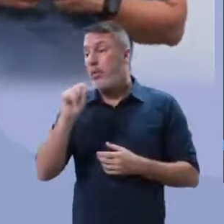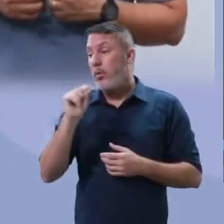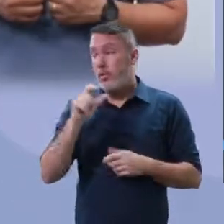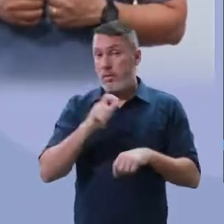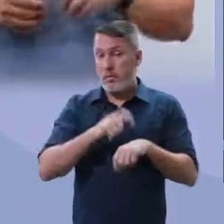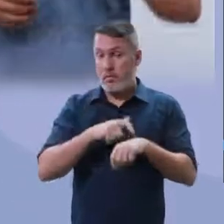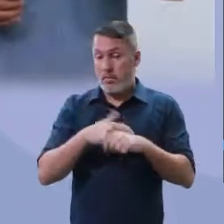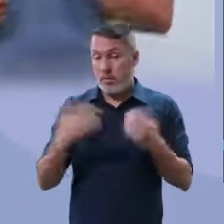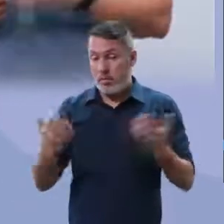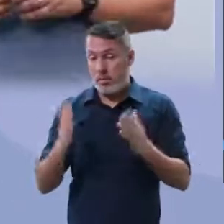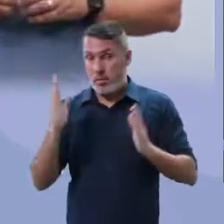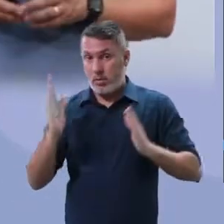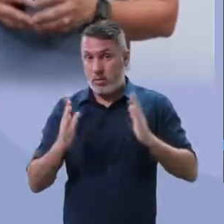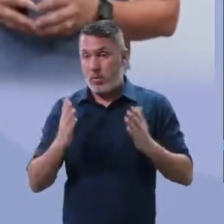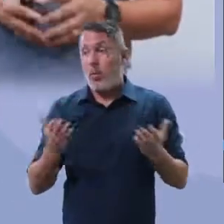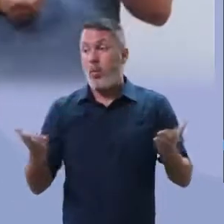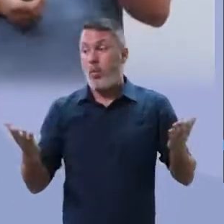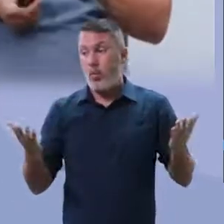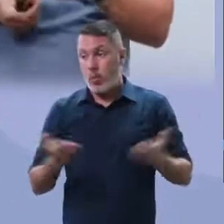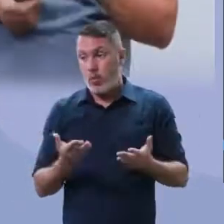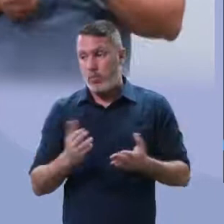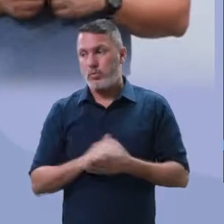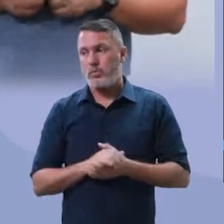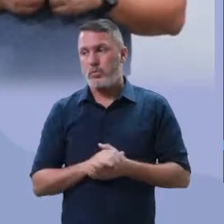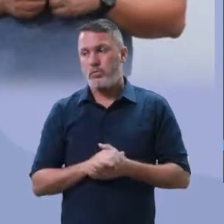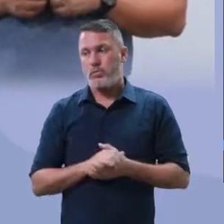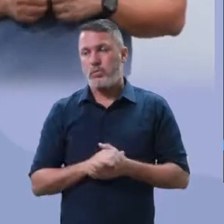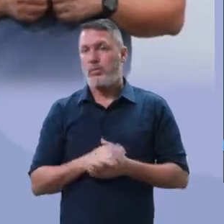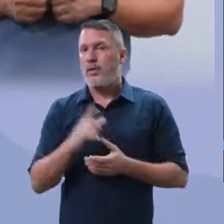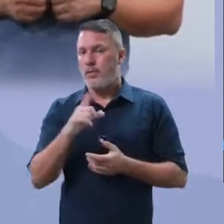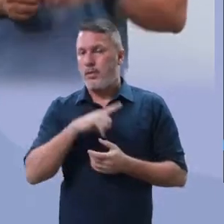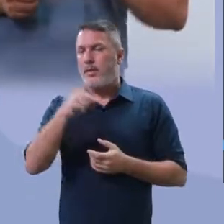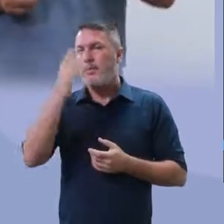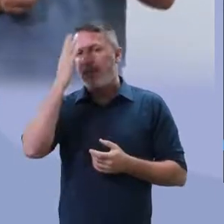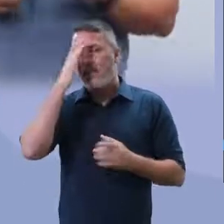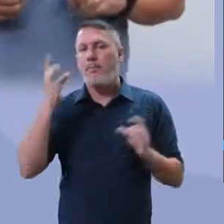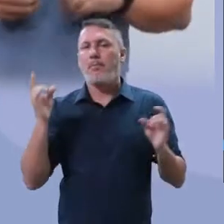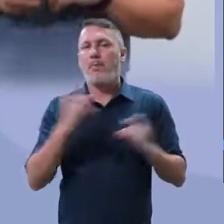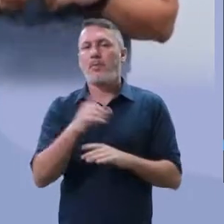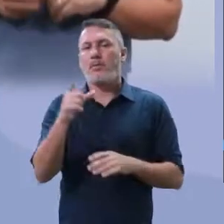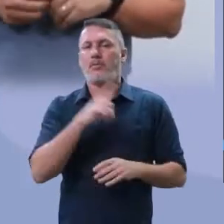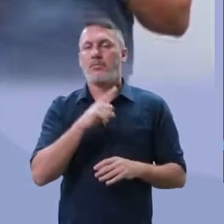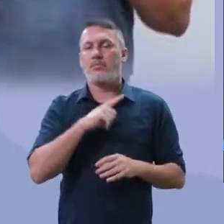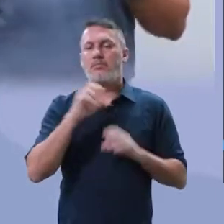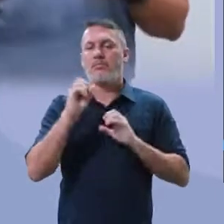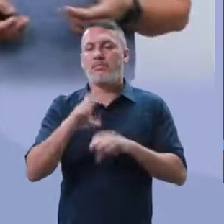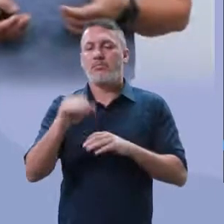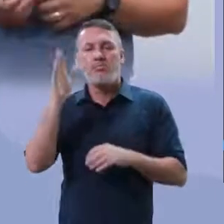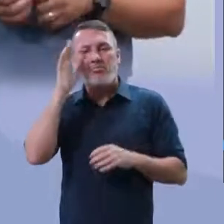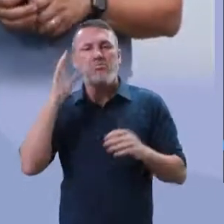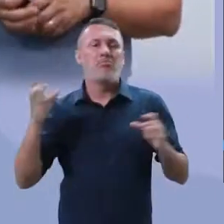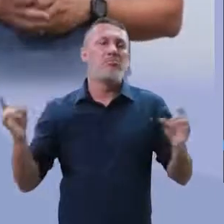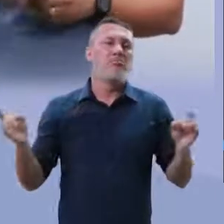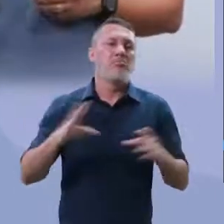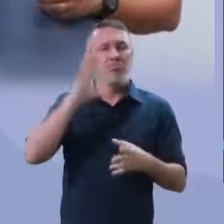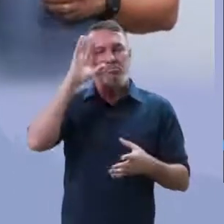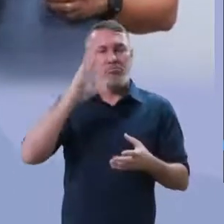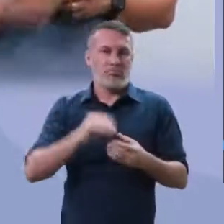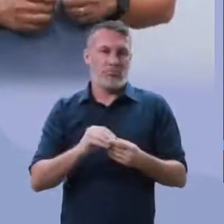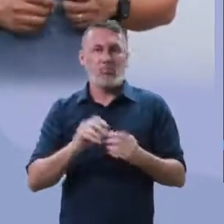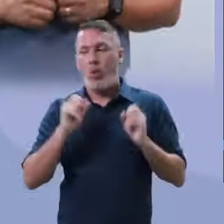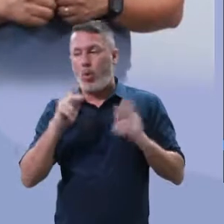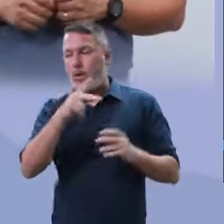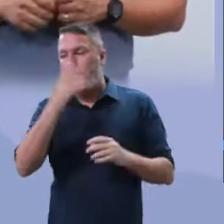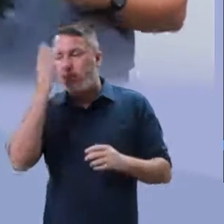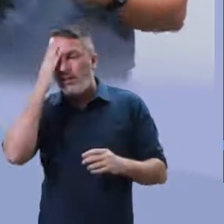Lembrando que, nesse período, hoje, é a melhor opção. Tanto que você está aí, assistindo a nossa aula, aí,